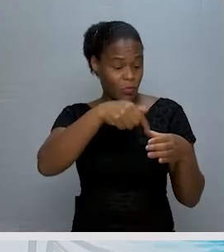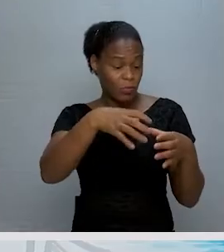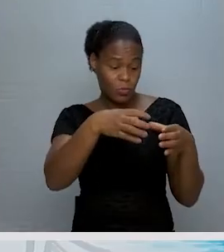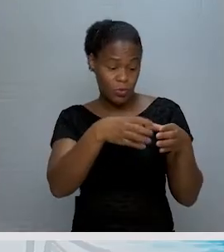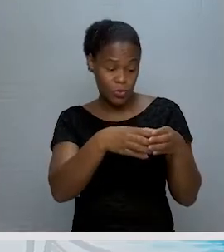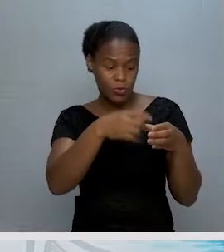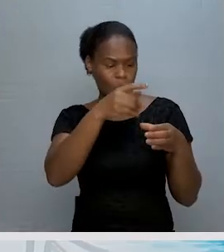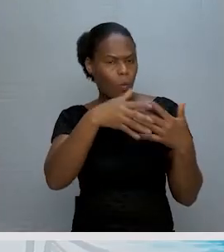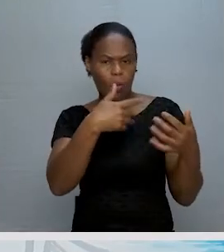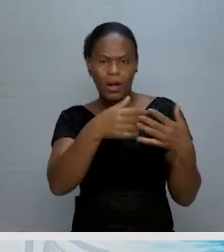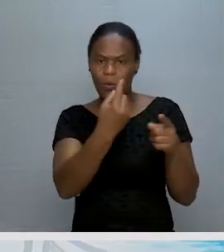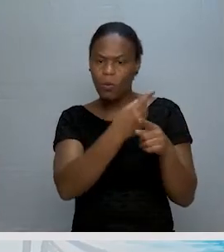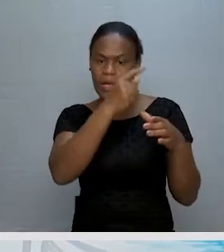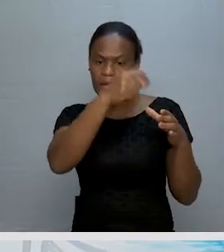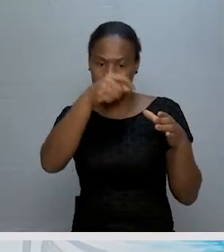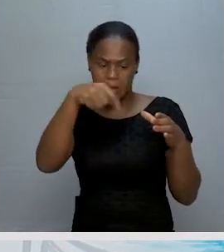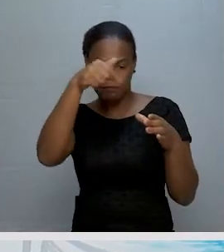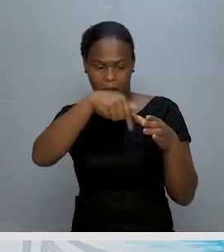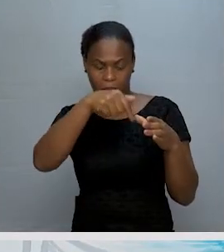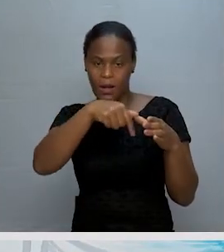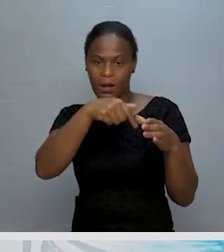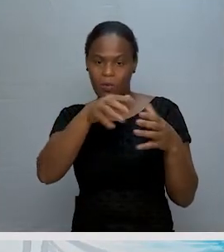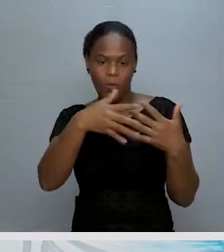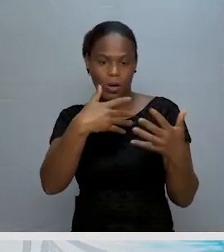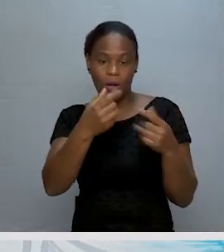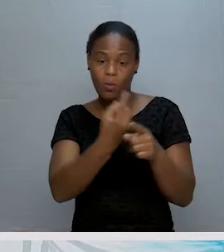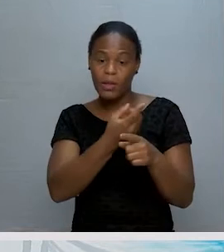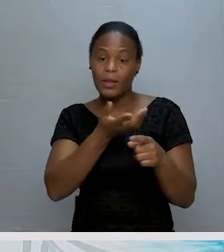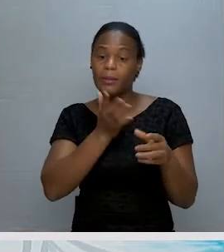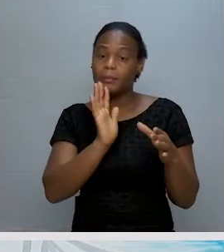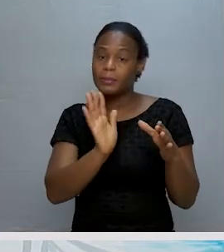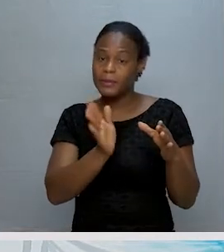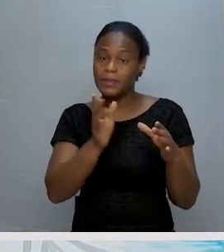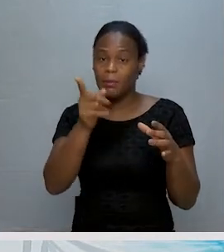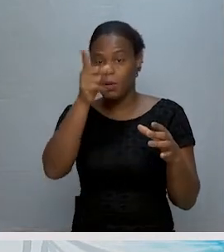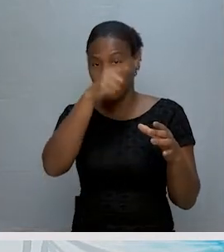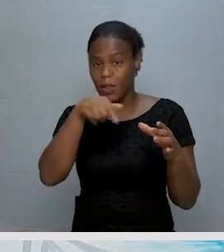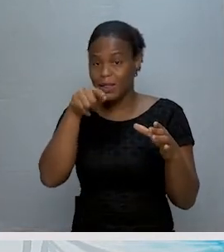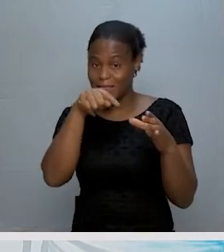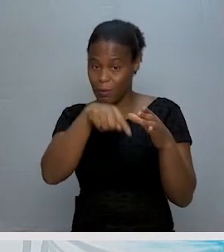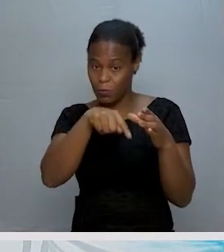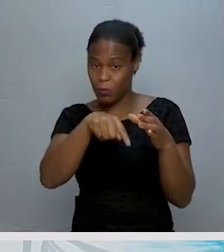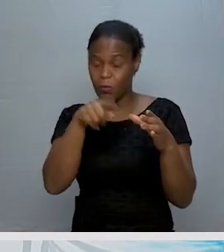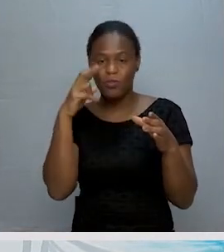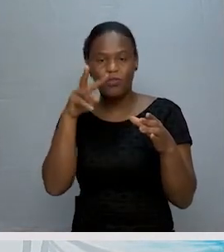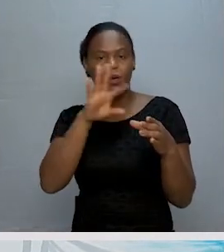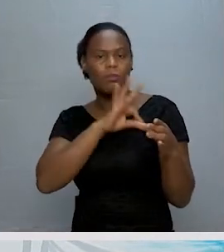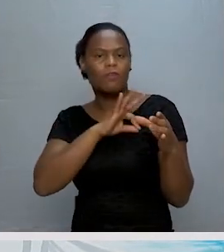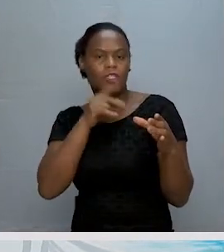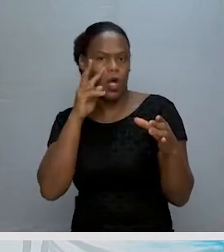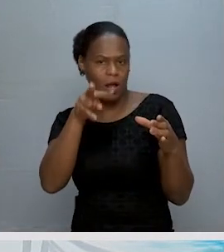elemento. elemento. Está certo? Está que estar sempre dentro dessa bola, desse círculo.